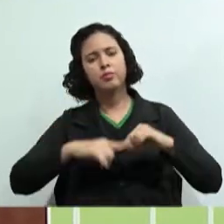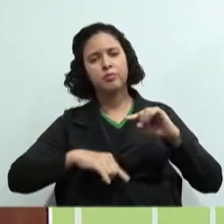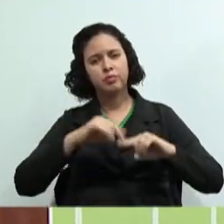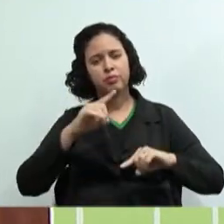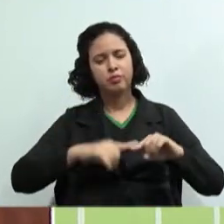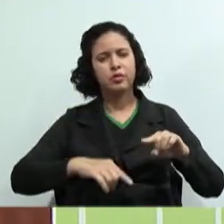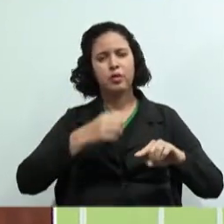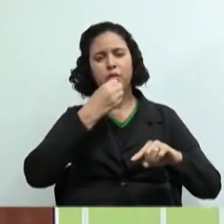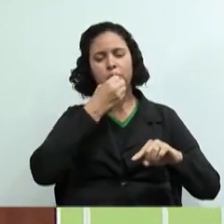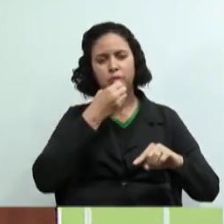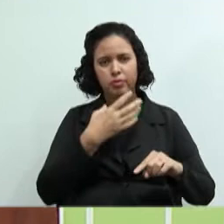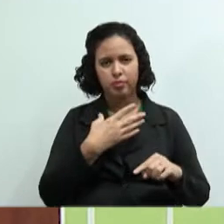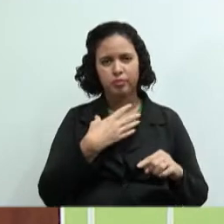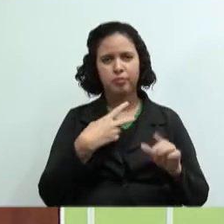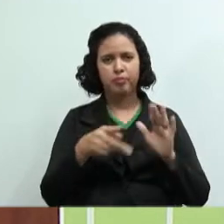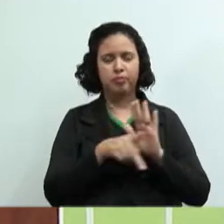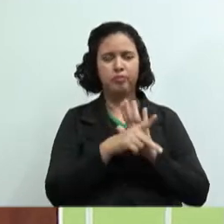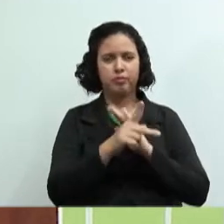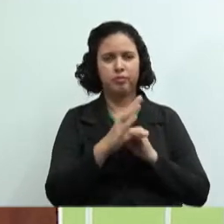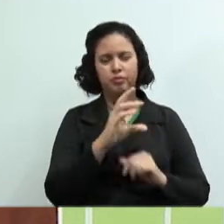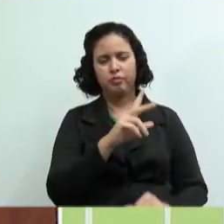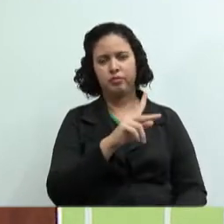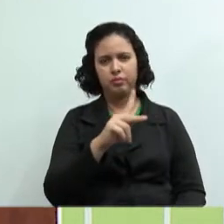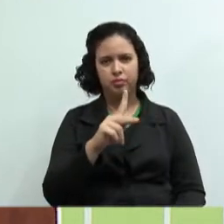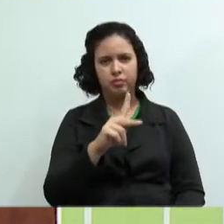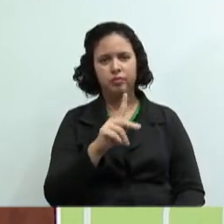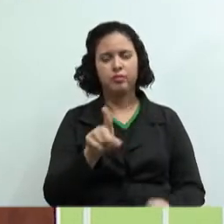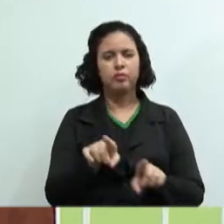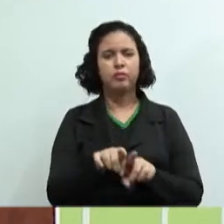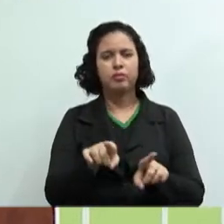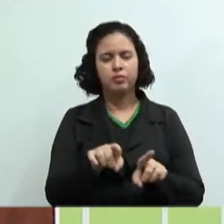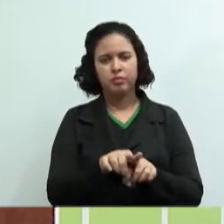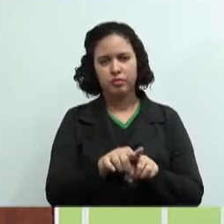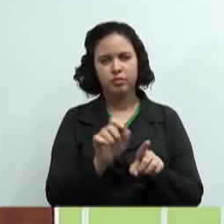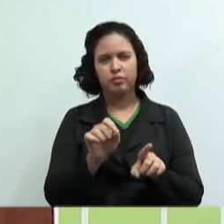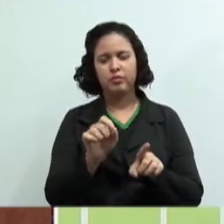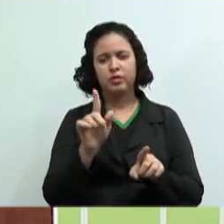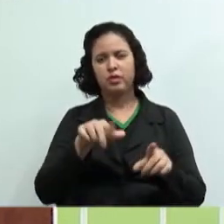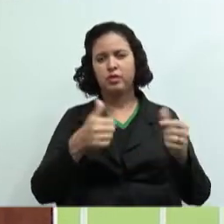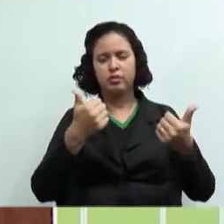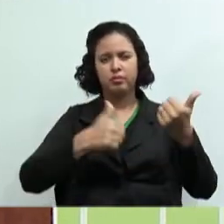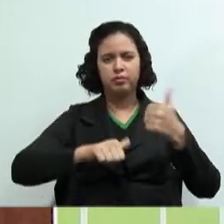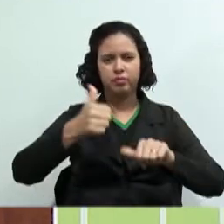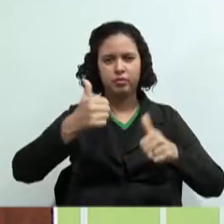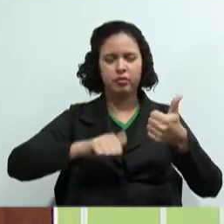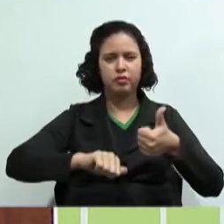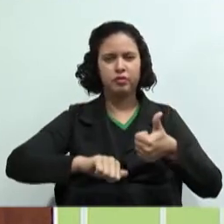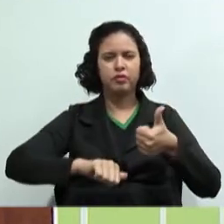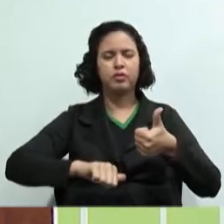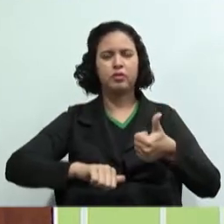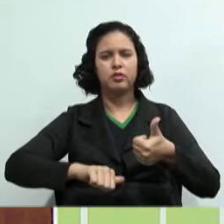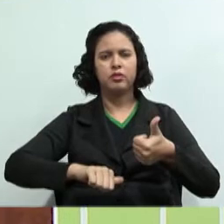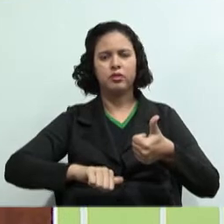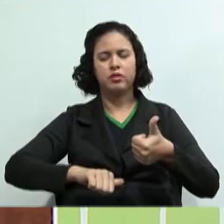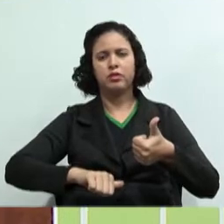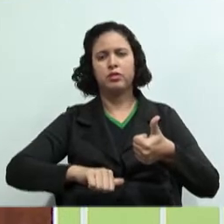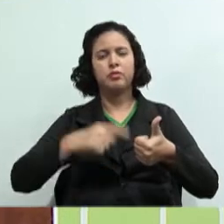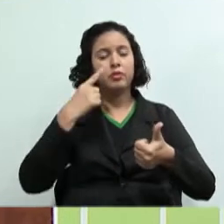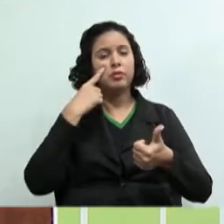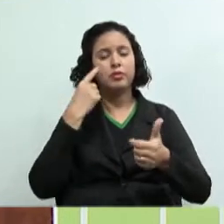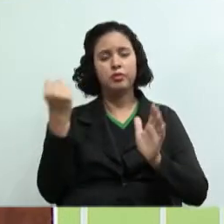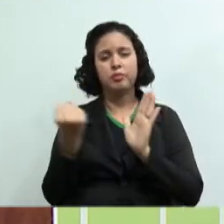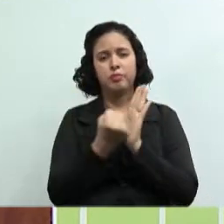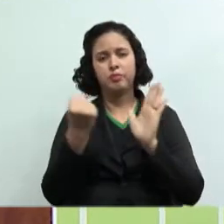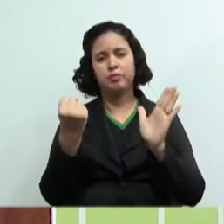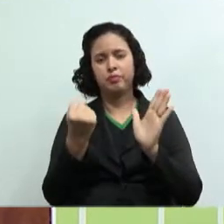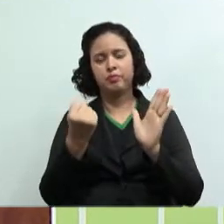cooperativa e também fazer o que? É um dos pontos de análise de formação do preço de venda desses